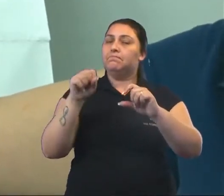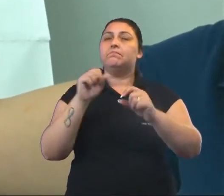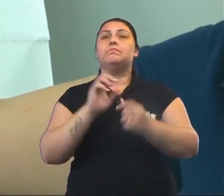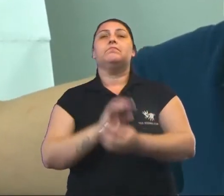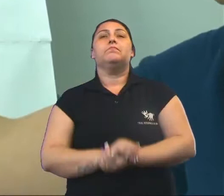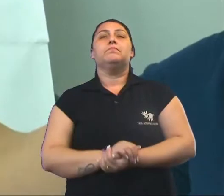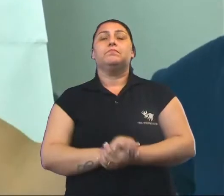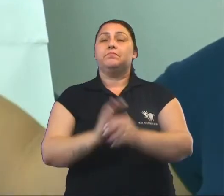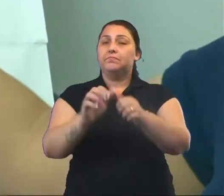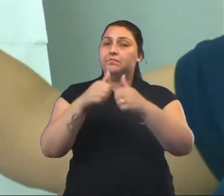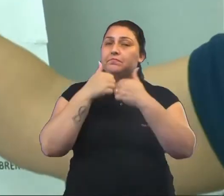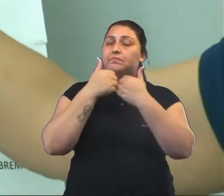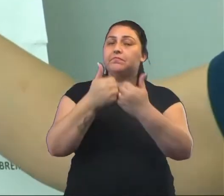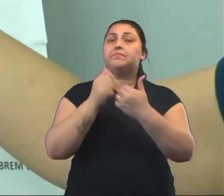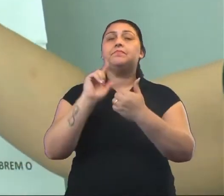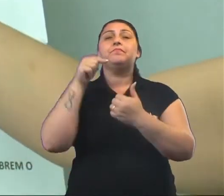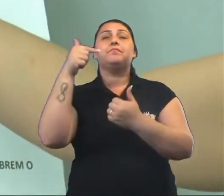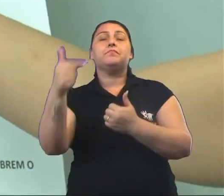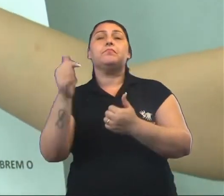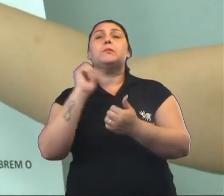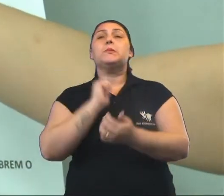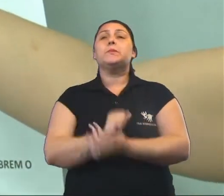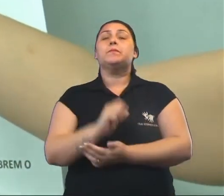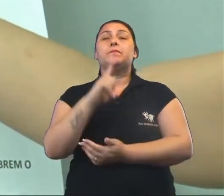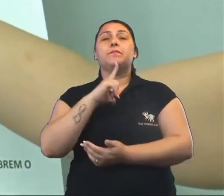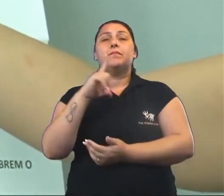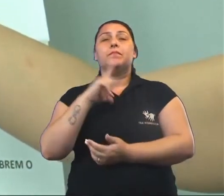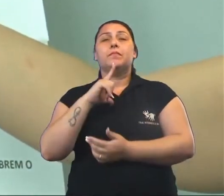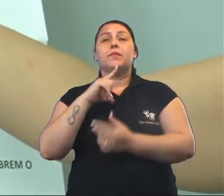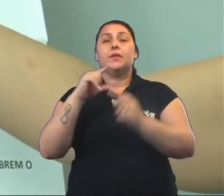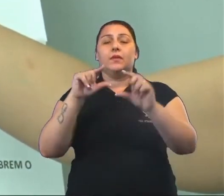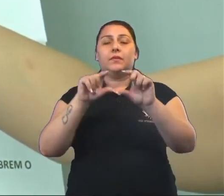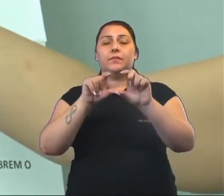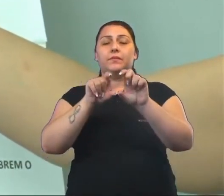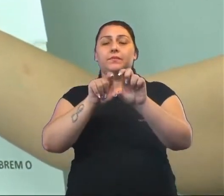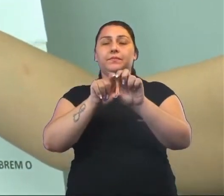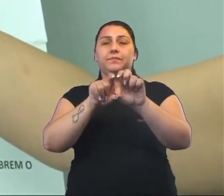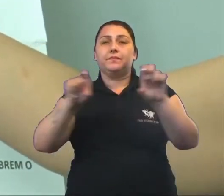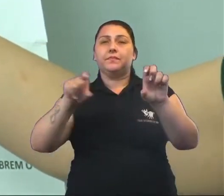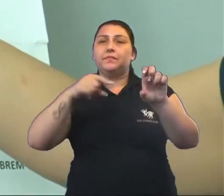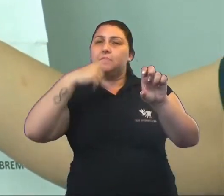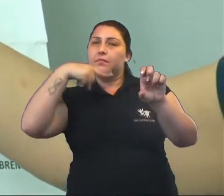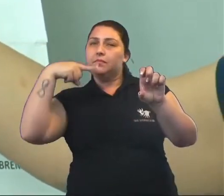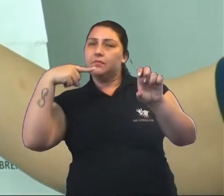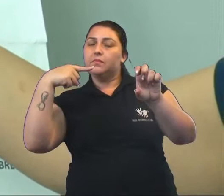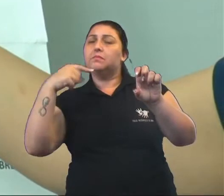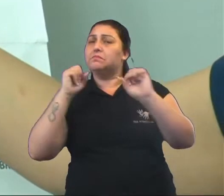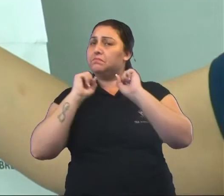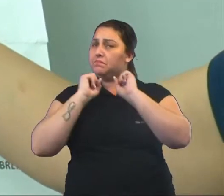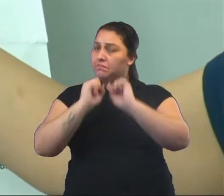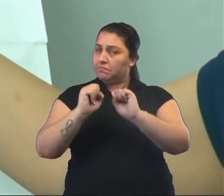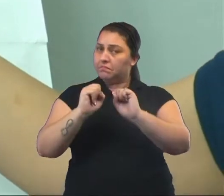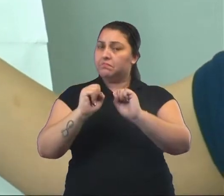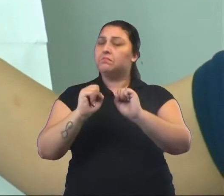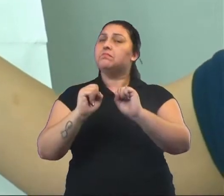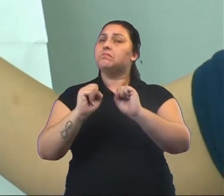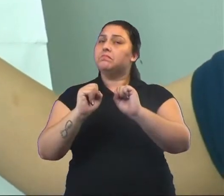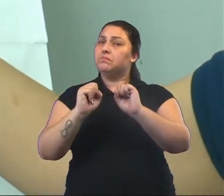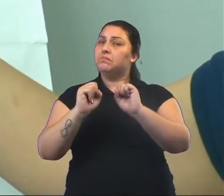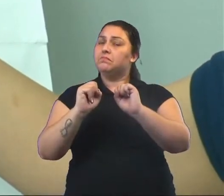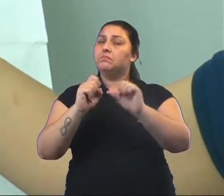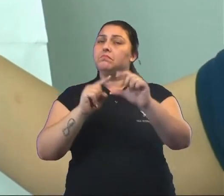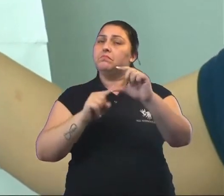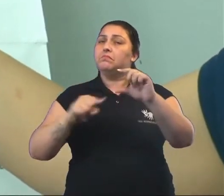xizinho aqui. Tudo bem? Próximo objeto, nós temos a caixa de creme dental. Podemos considerá-la um corpo